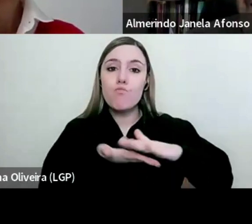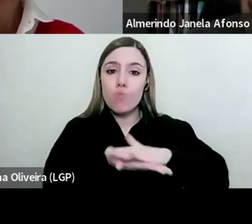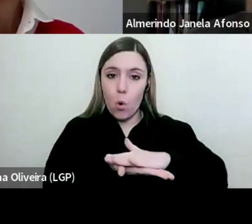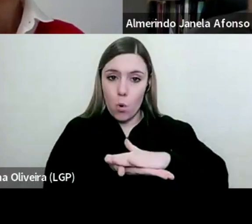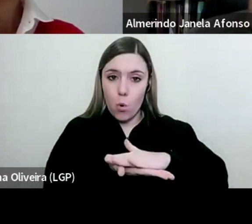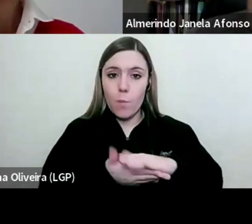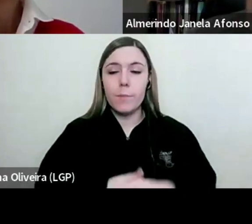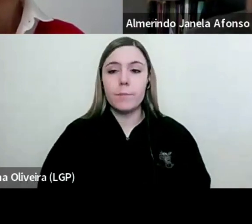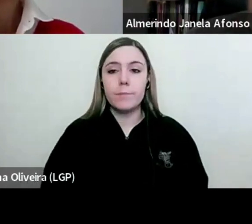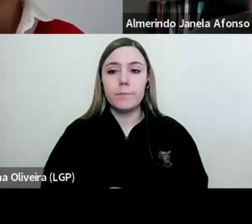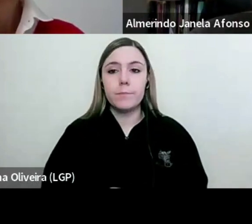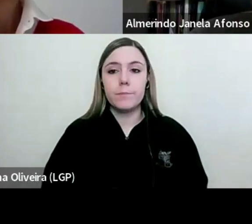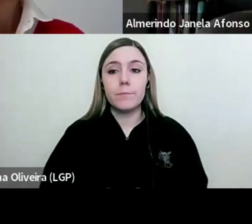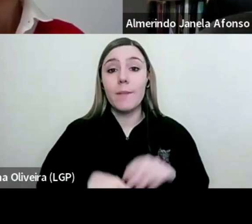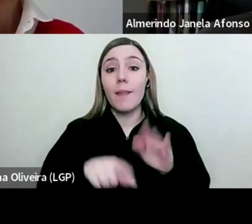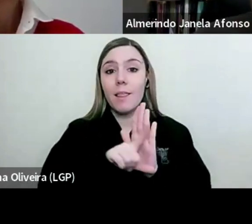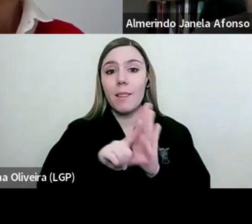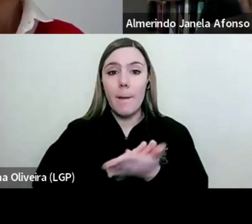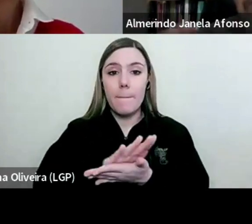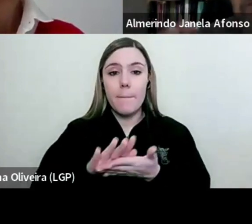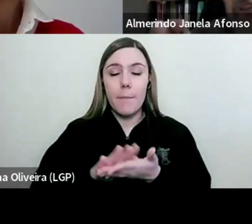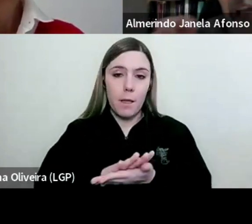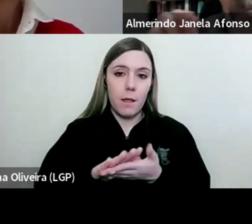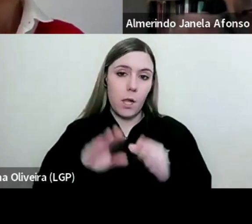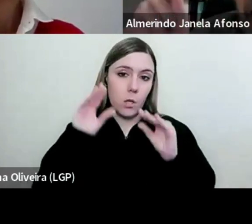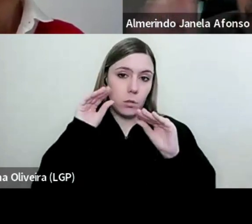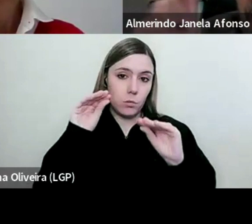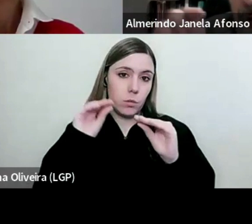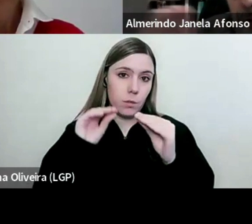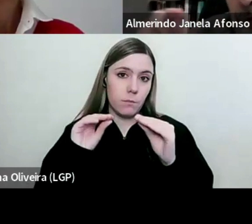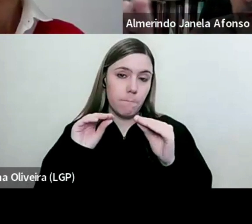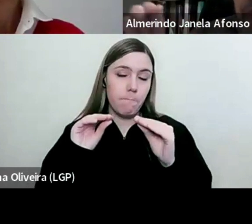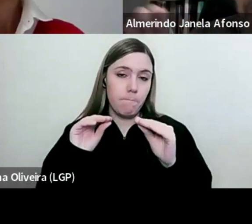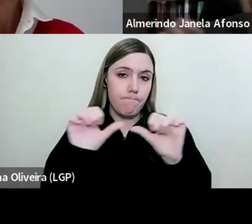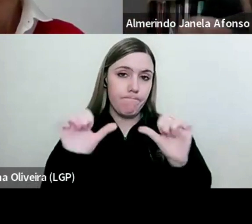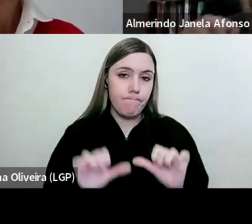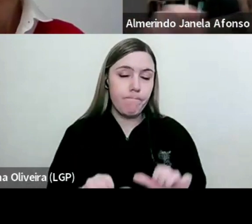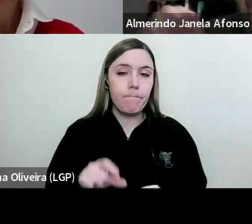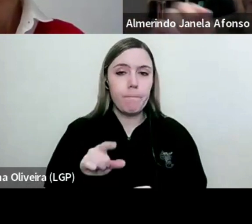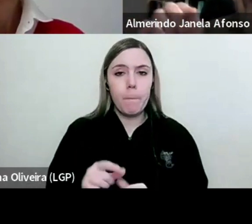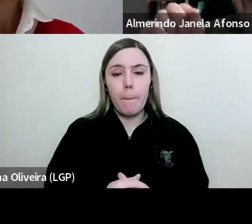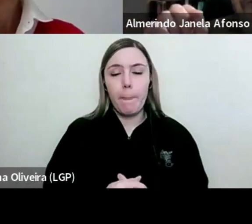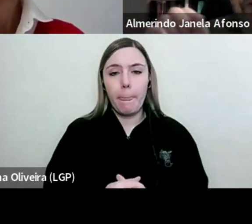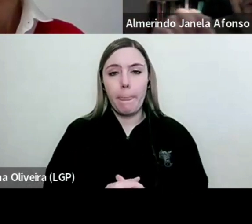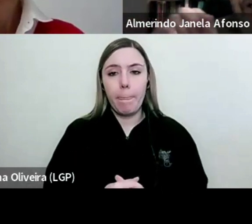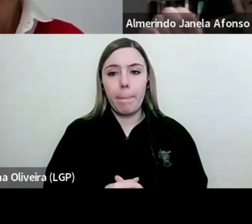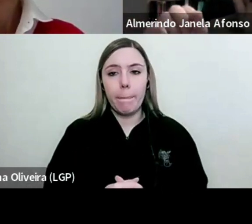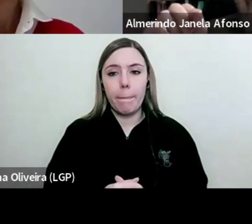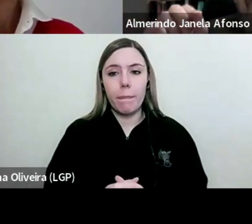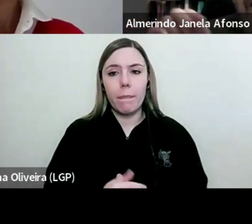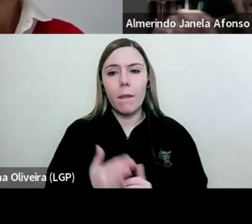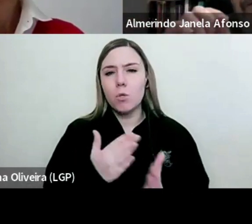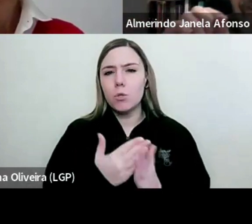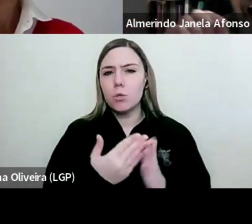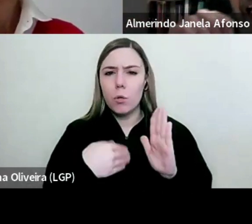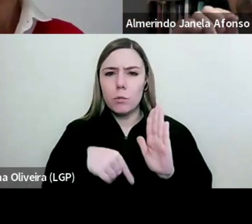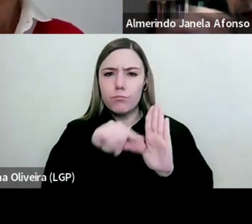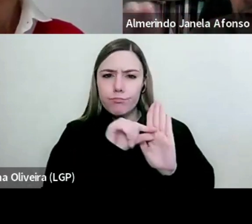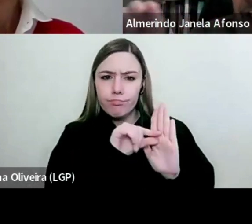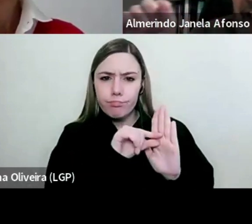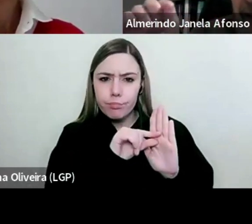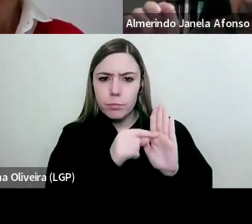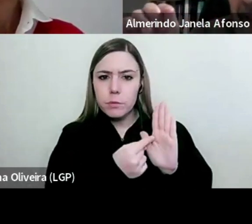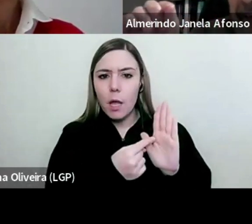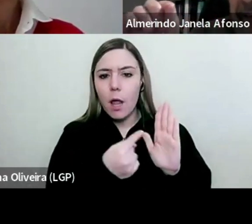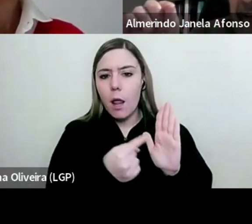lei de base do sistema educativo, apenas num artigo, fala